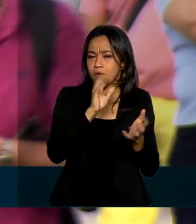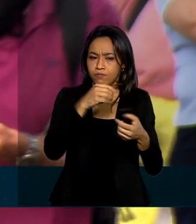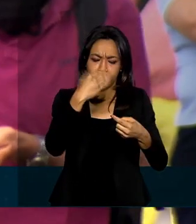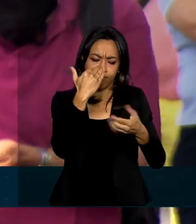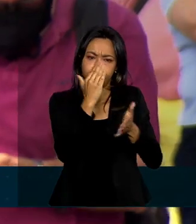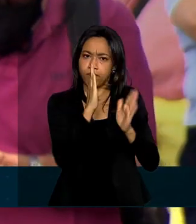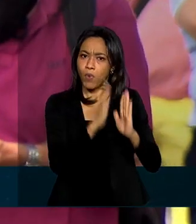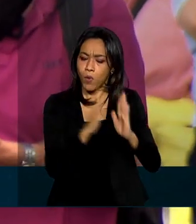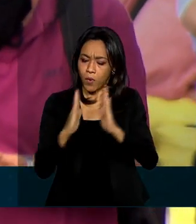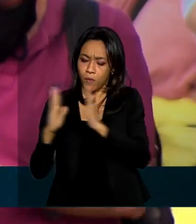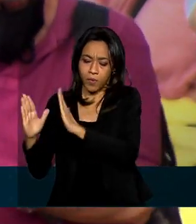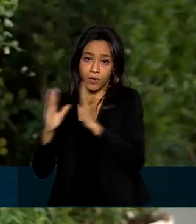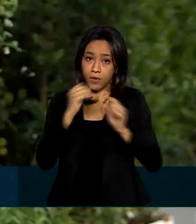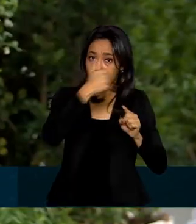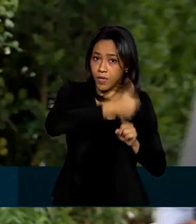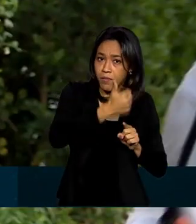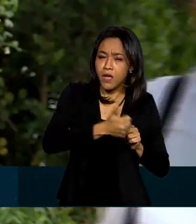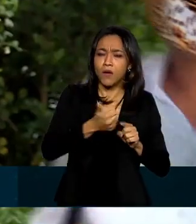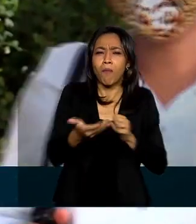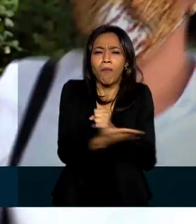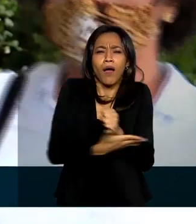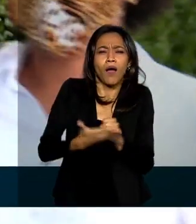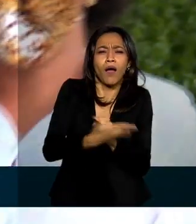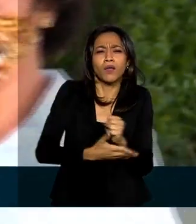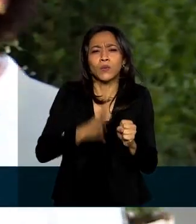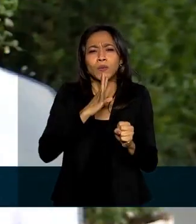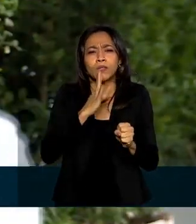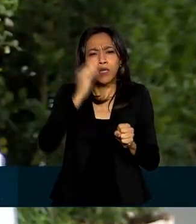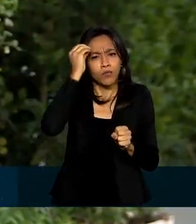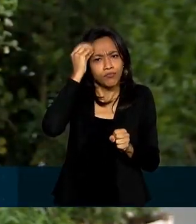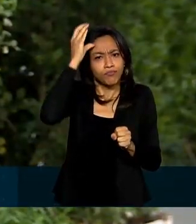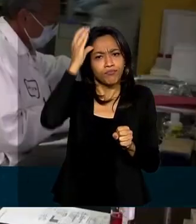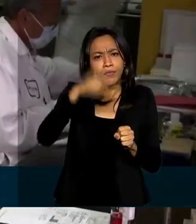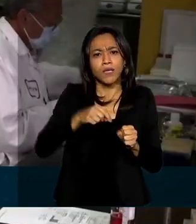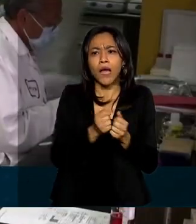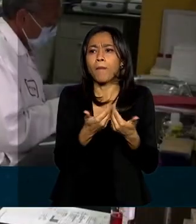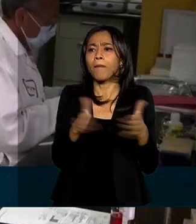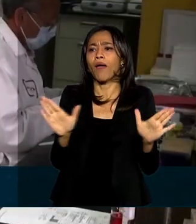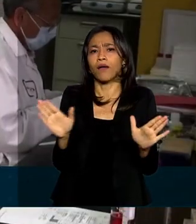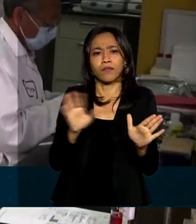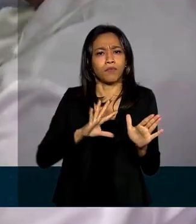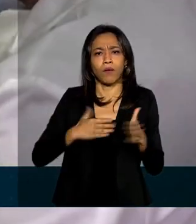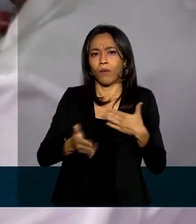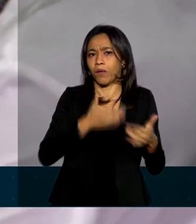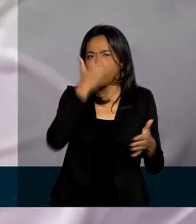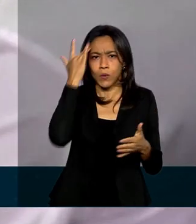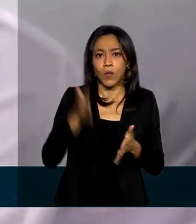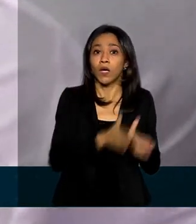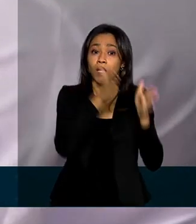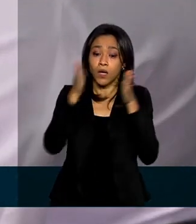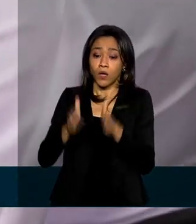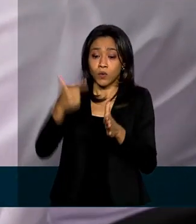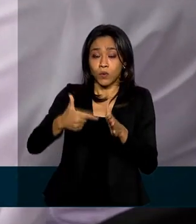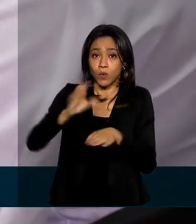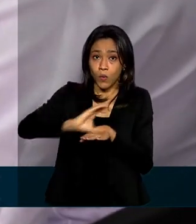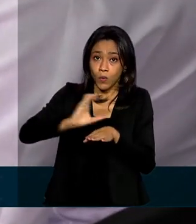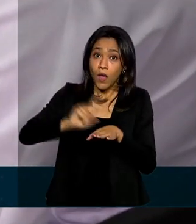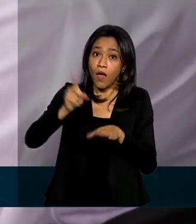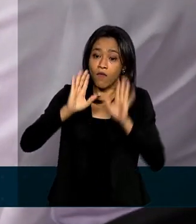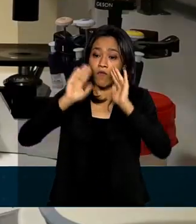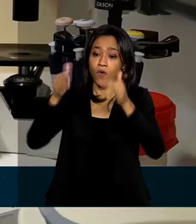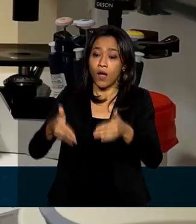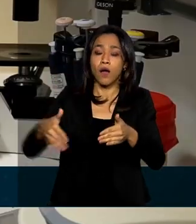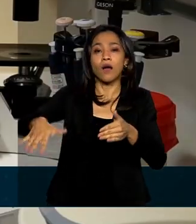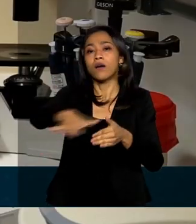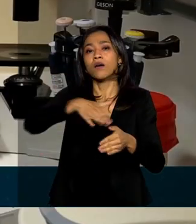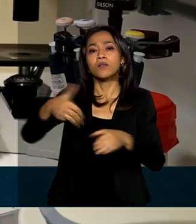oferece noções básicas e é aberto para o público em geral. O segundo é voltado para profissionais da saúde